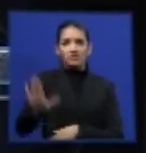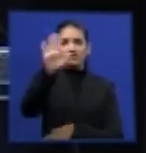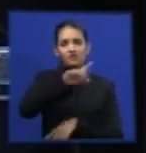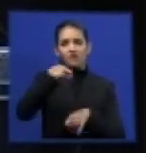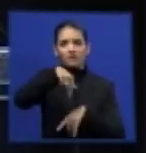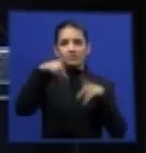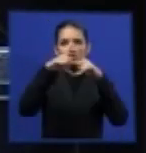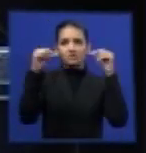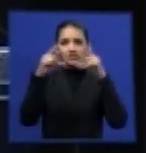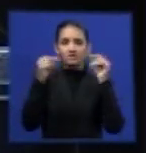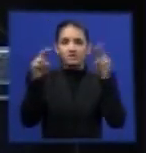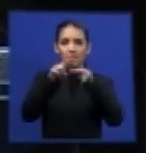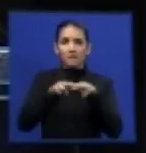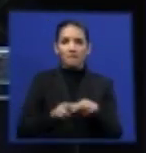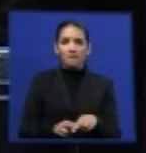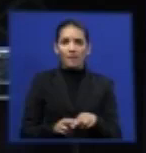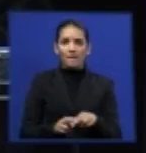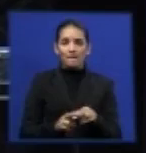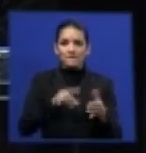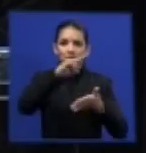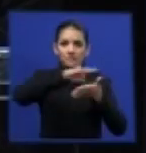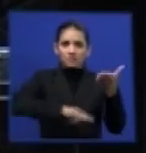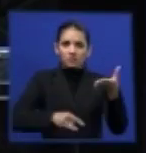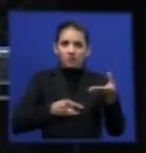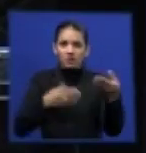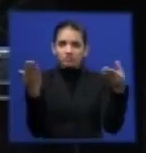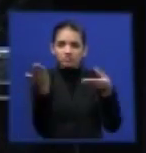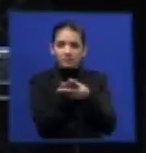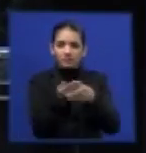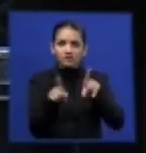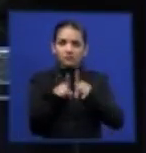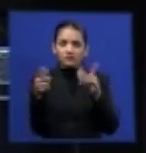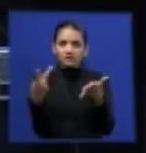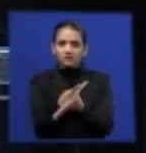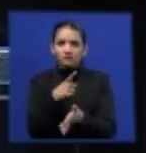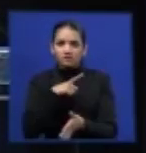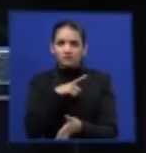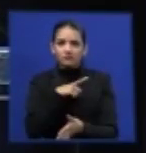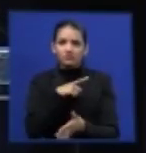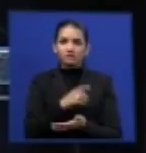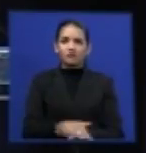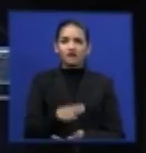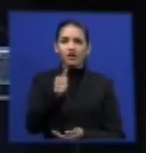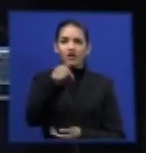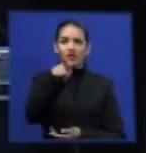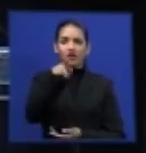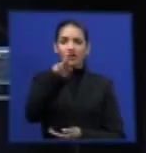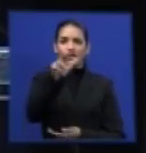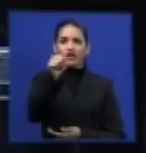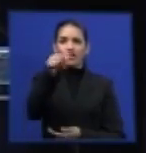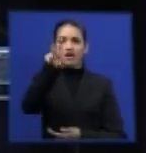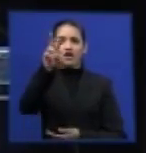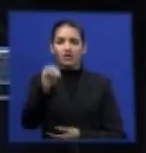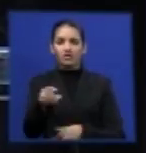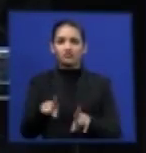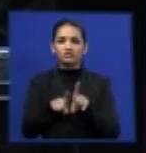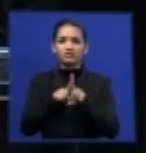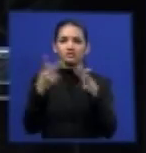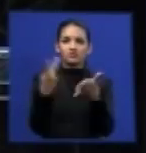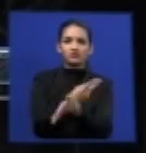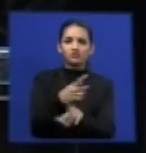a partir de um agravo que foi feito, assim manteve uma tutela antecipada, e agravo que foi indefinido